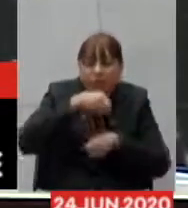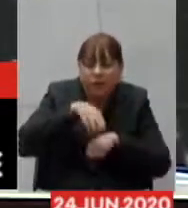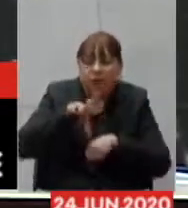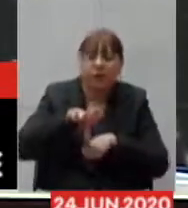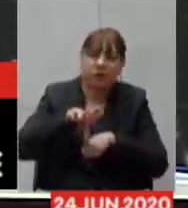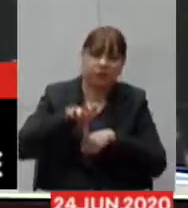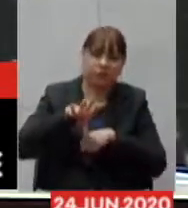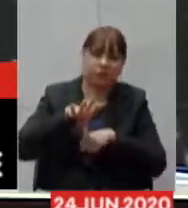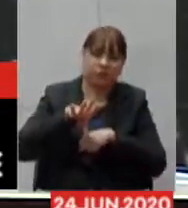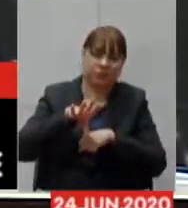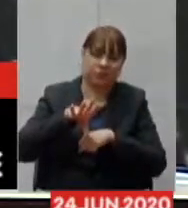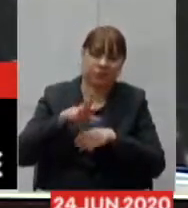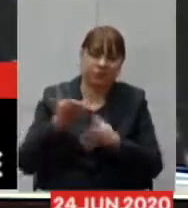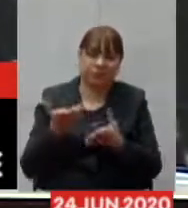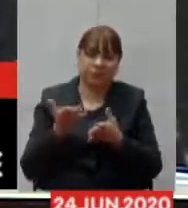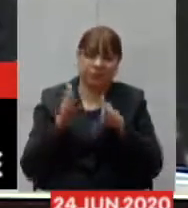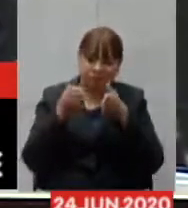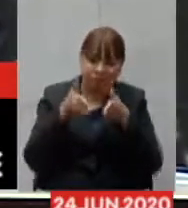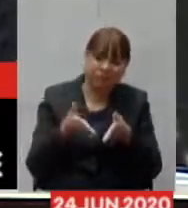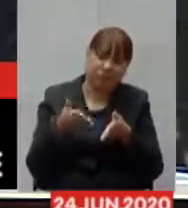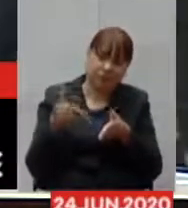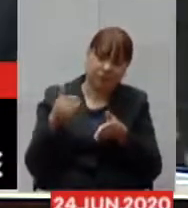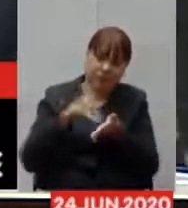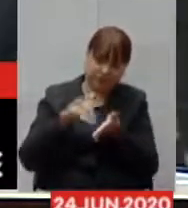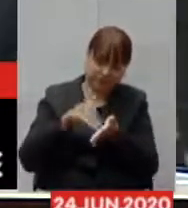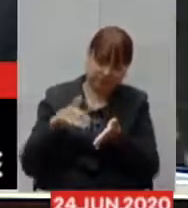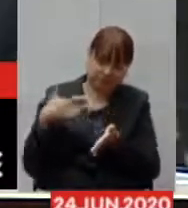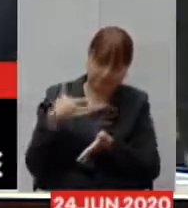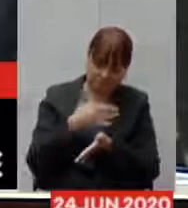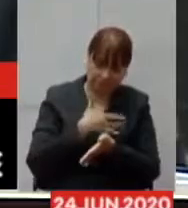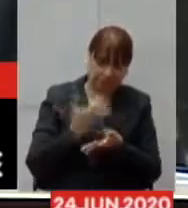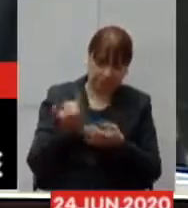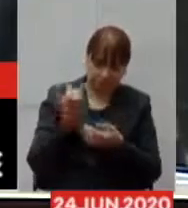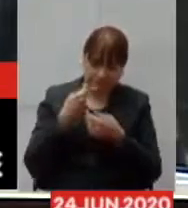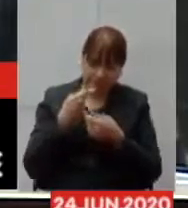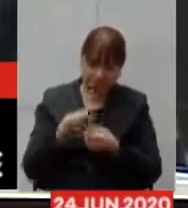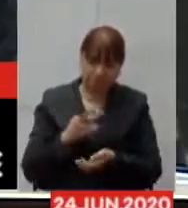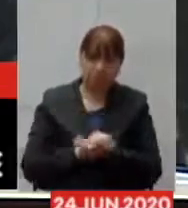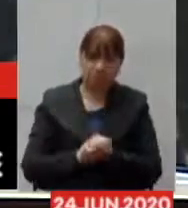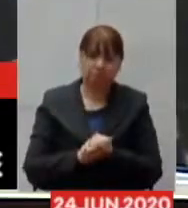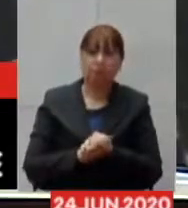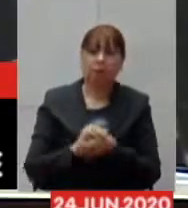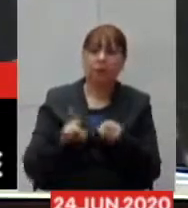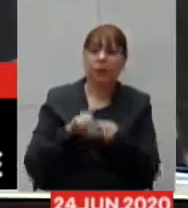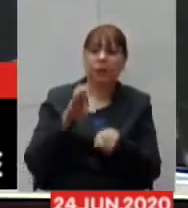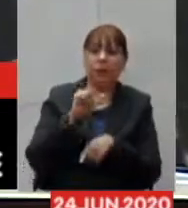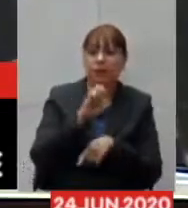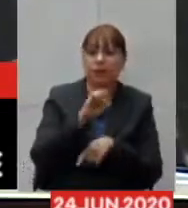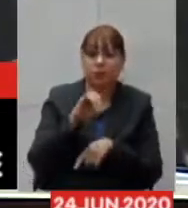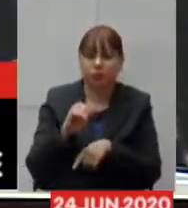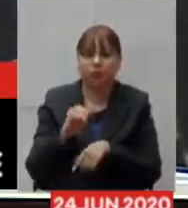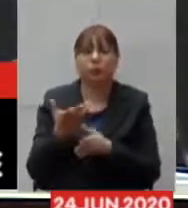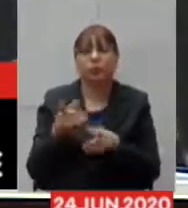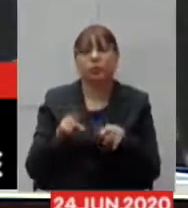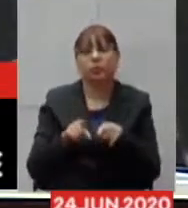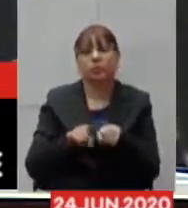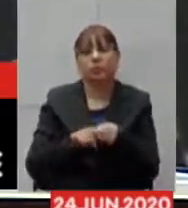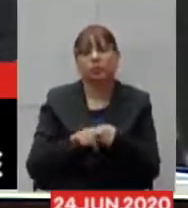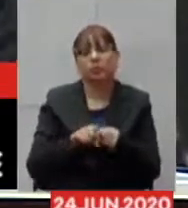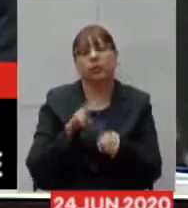a secretaria é bom a gente dizer isso deputado Castro tem dado uma ajuda muito grande Gustavo Valadares